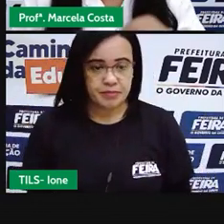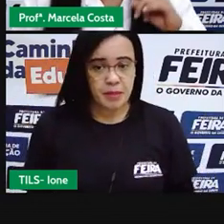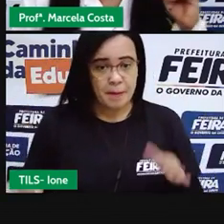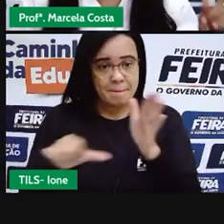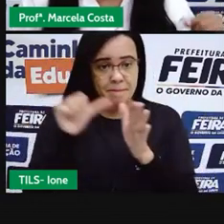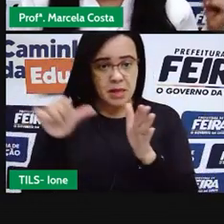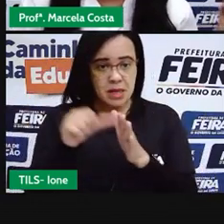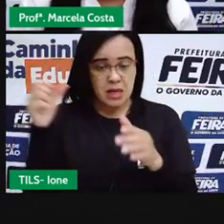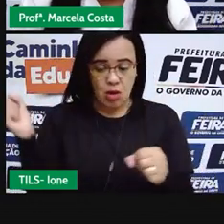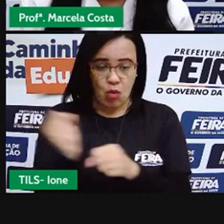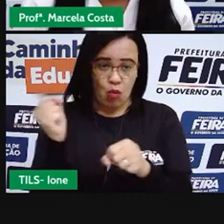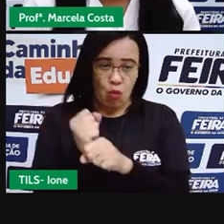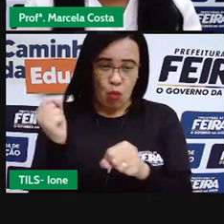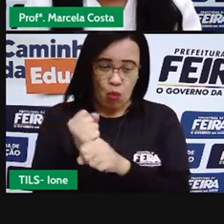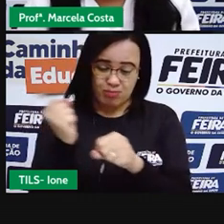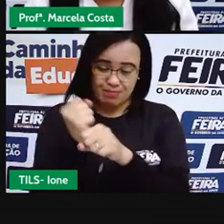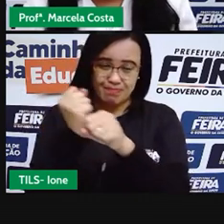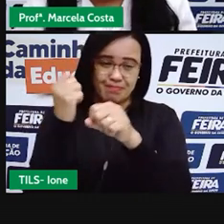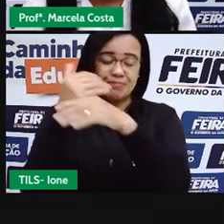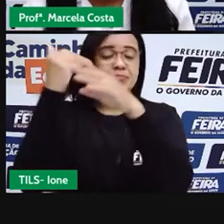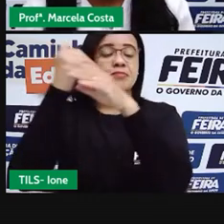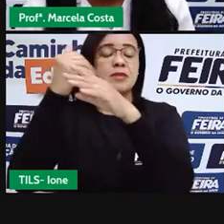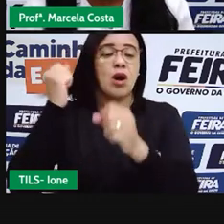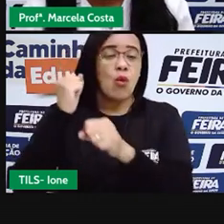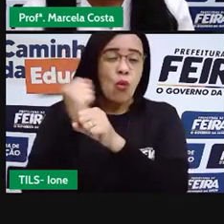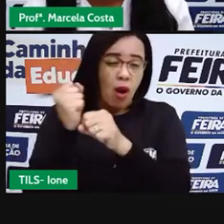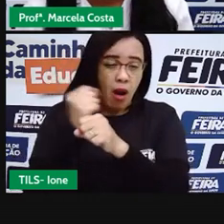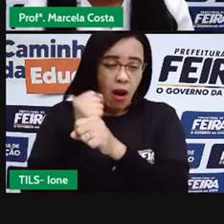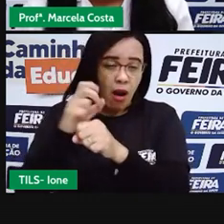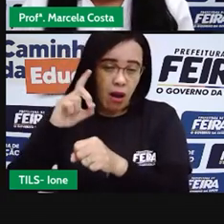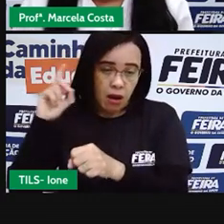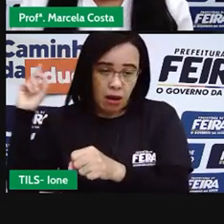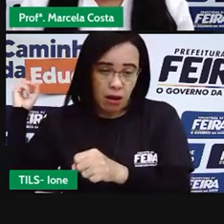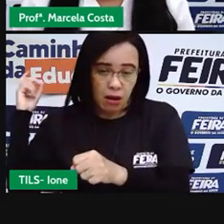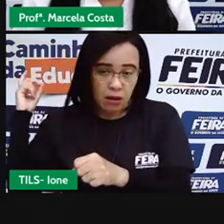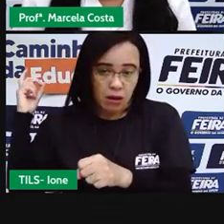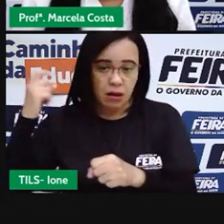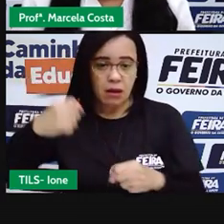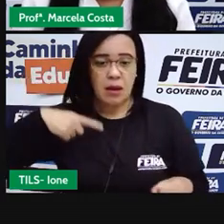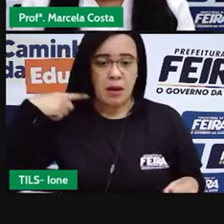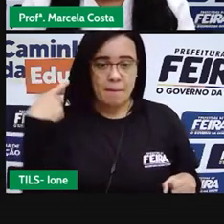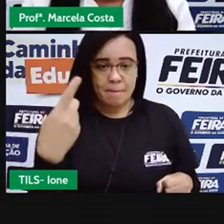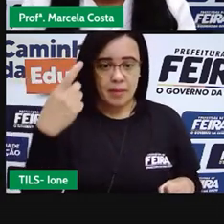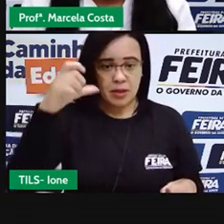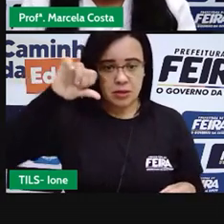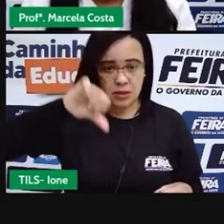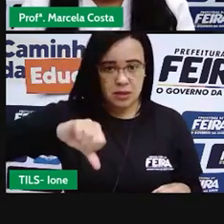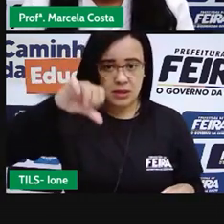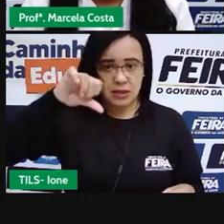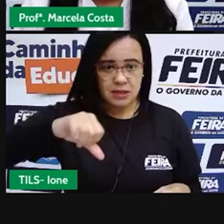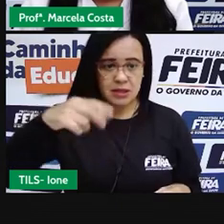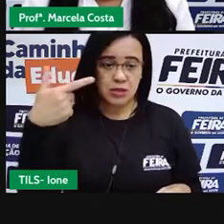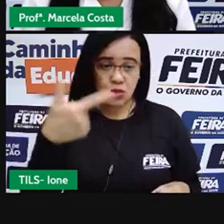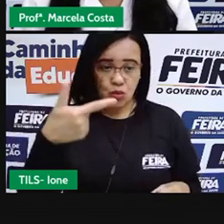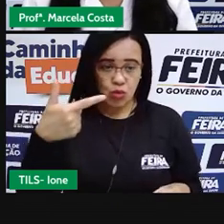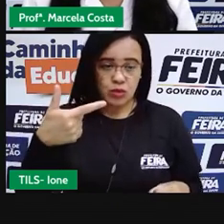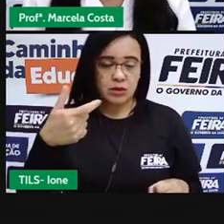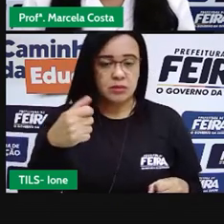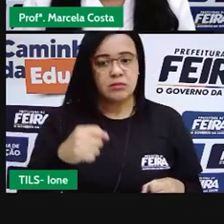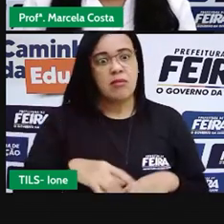construída lá em 1732. E o pedro original não existe mais,